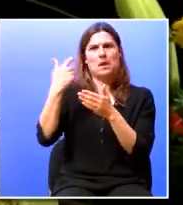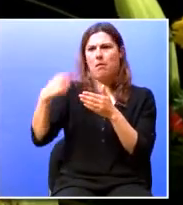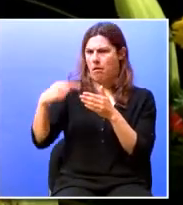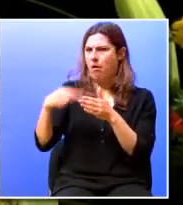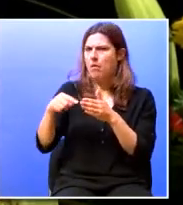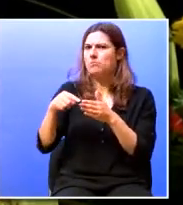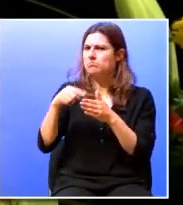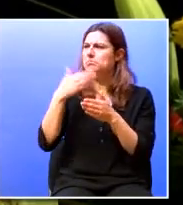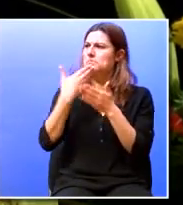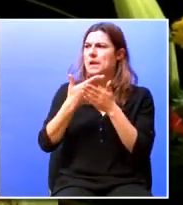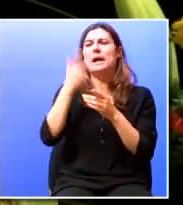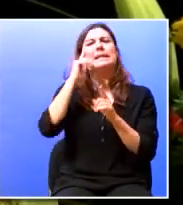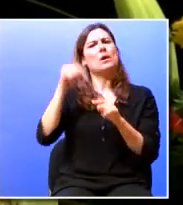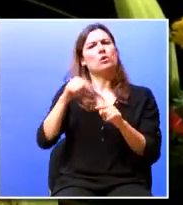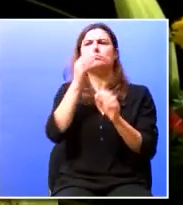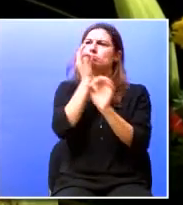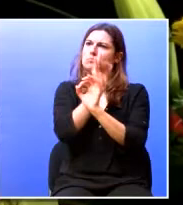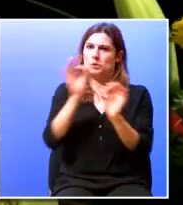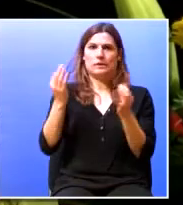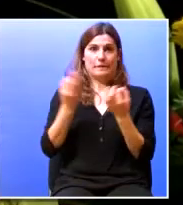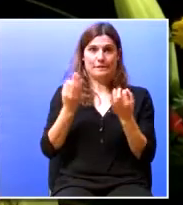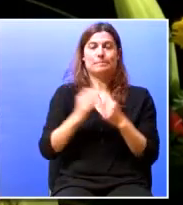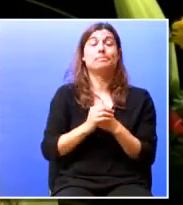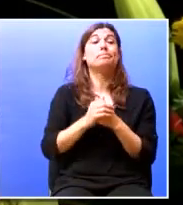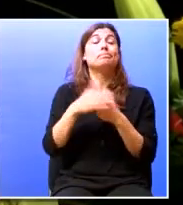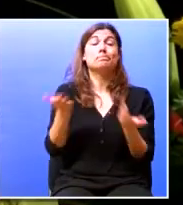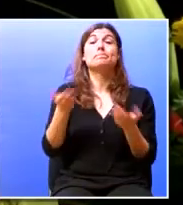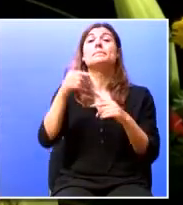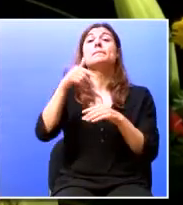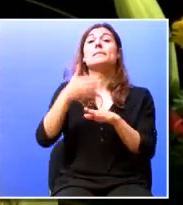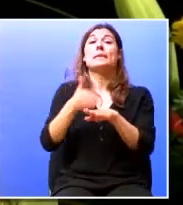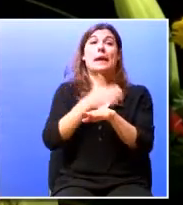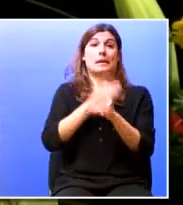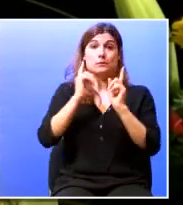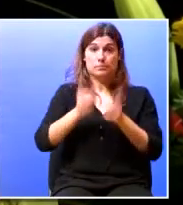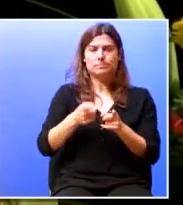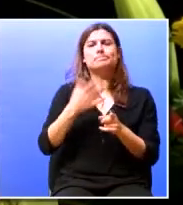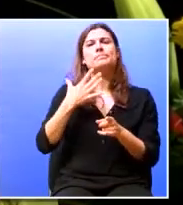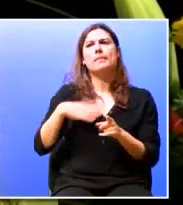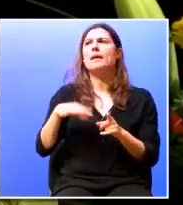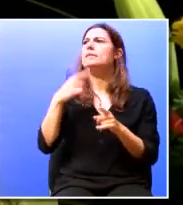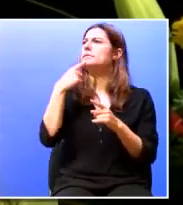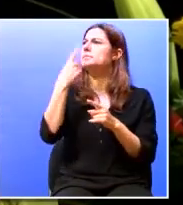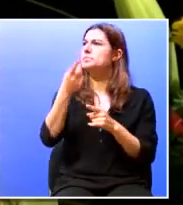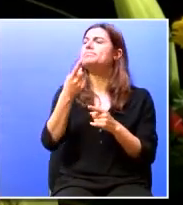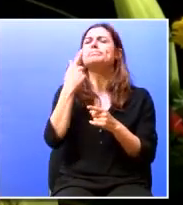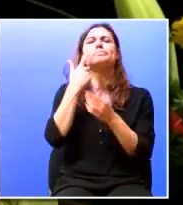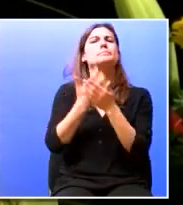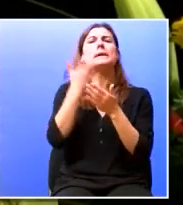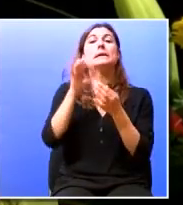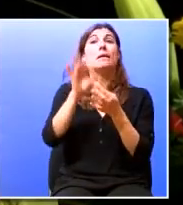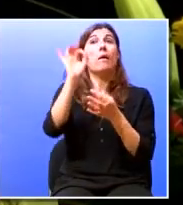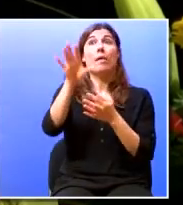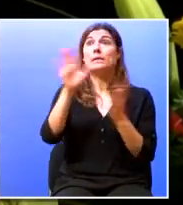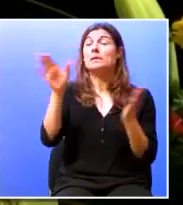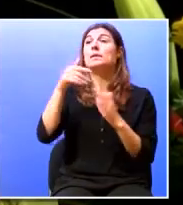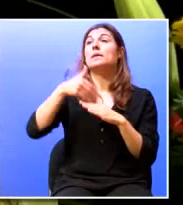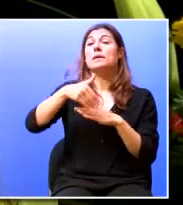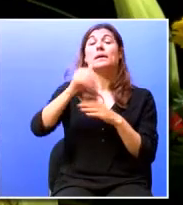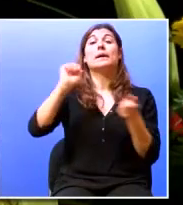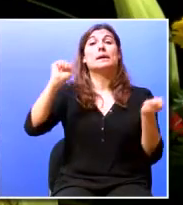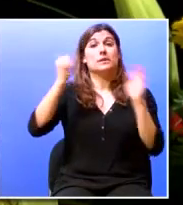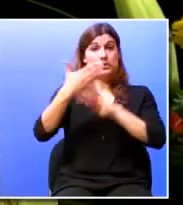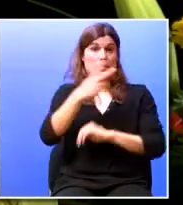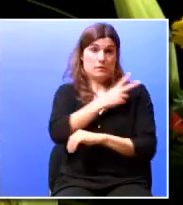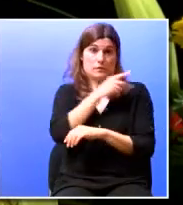facto, excelente este dia. Antes de mais, queria também salientar que, em boa hora, o ISCTE,